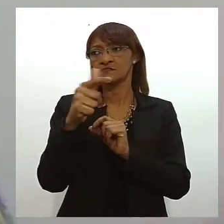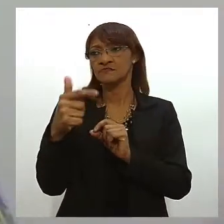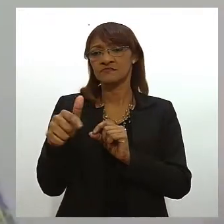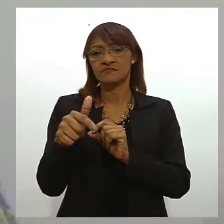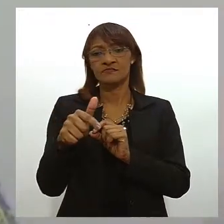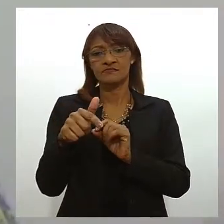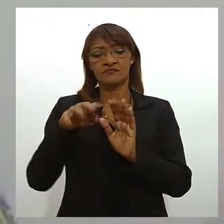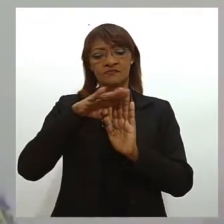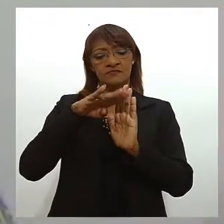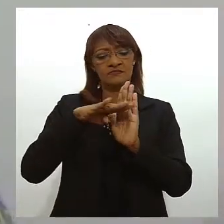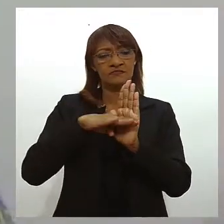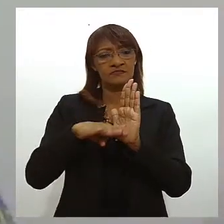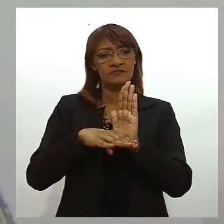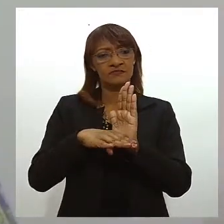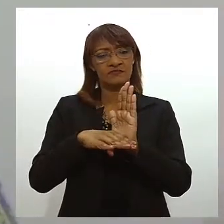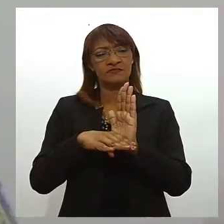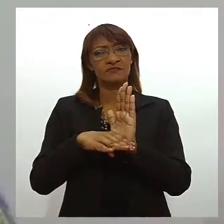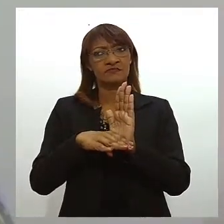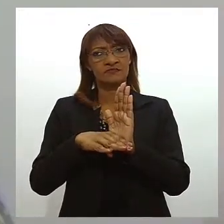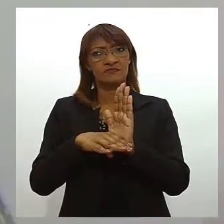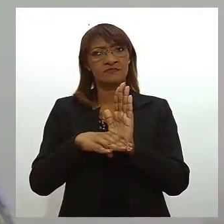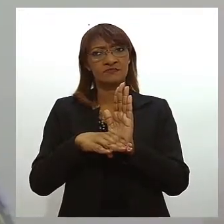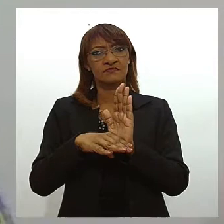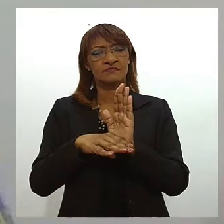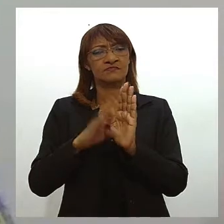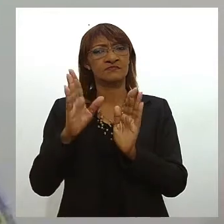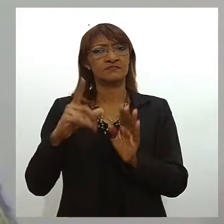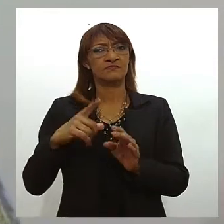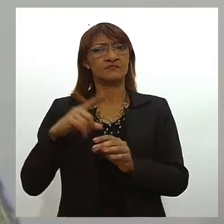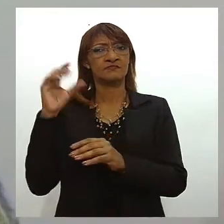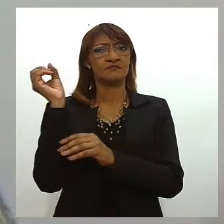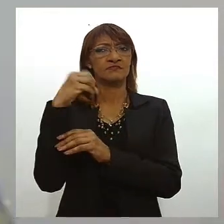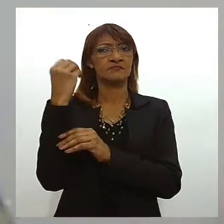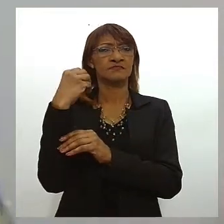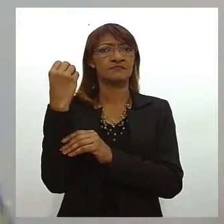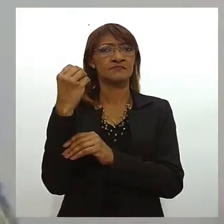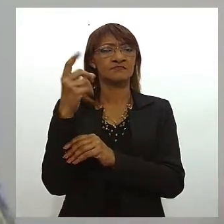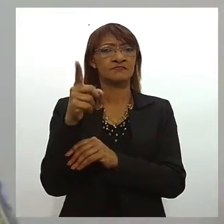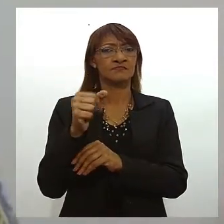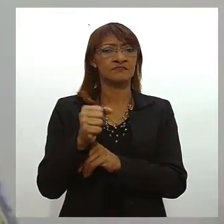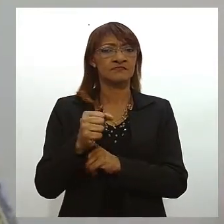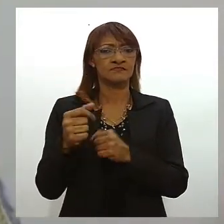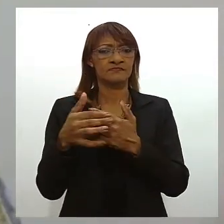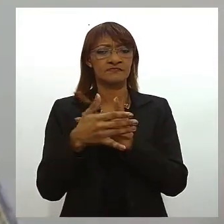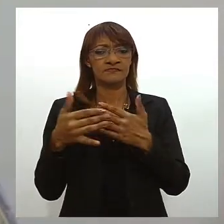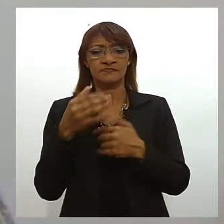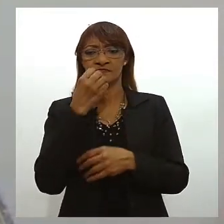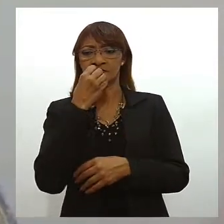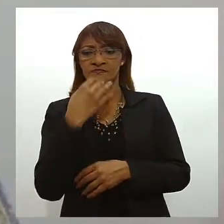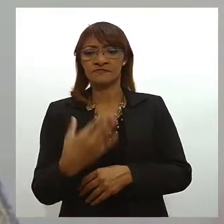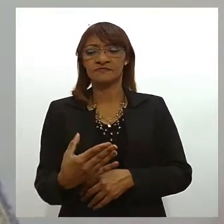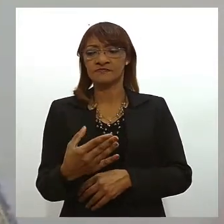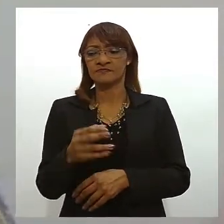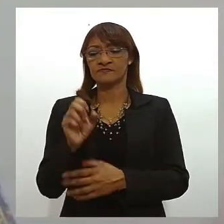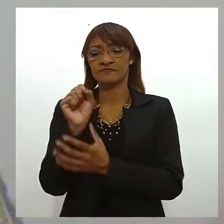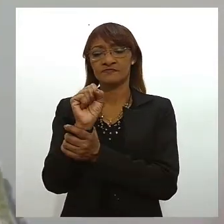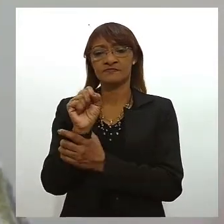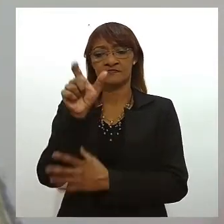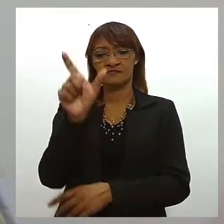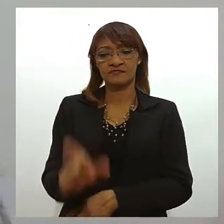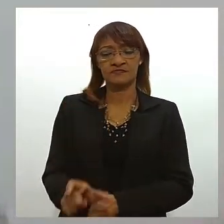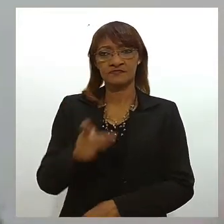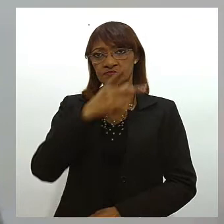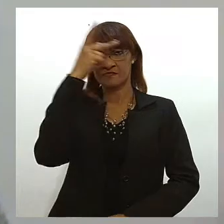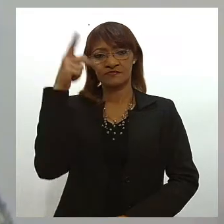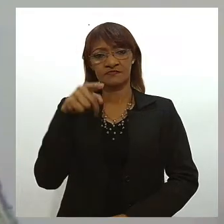eles já utilizam lá no Rio Grande do Sul, que são protocolos realmente de grande excelência, de grande expertise na segurança do paciente. E a gente vai realmente